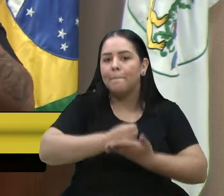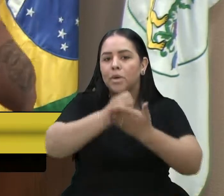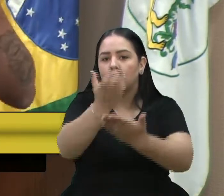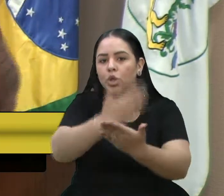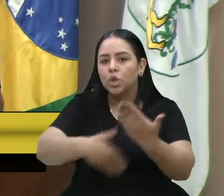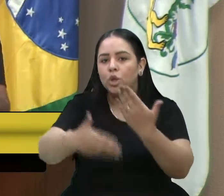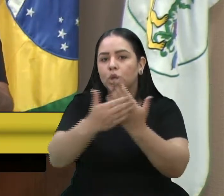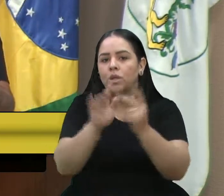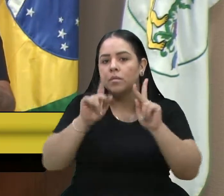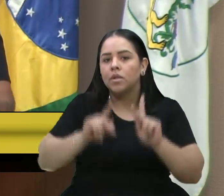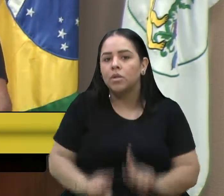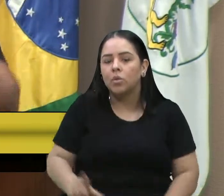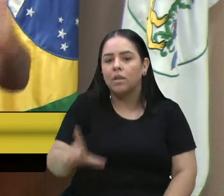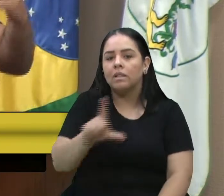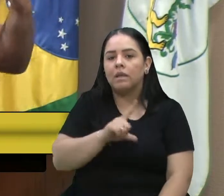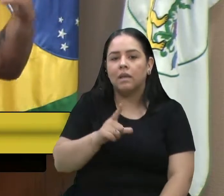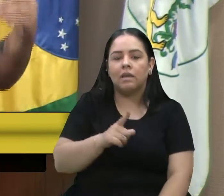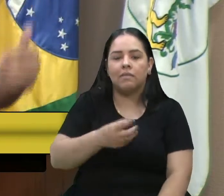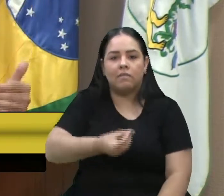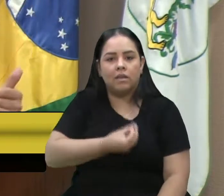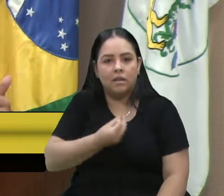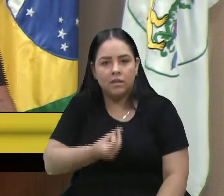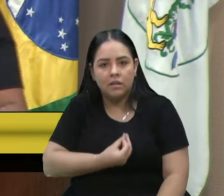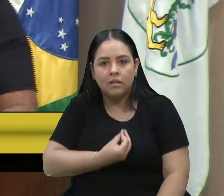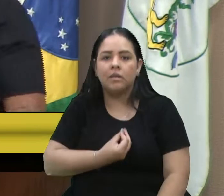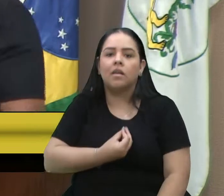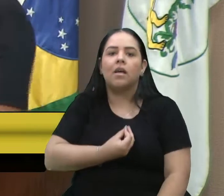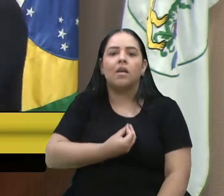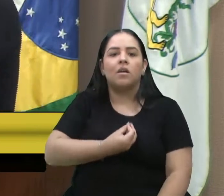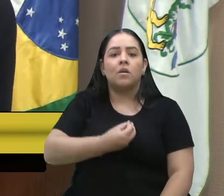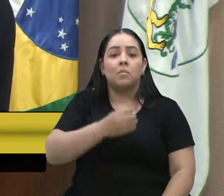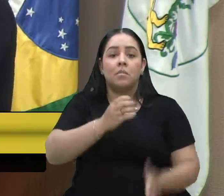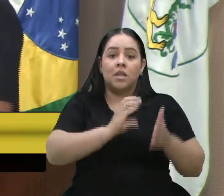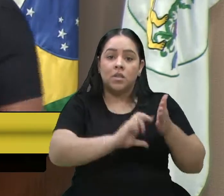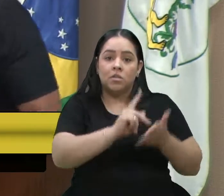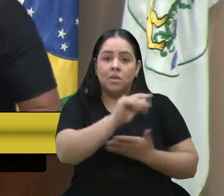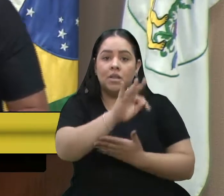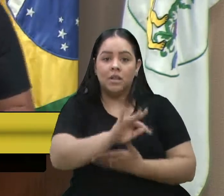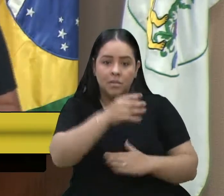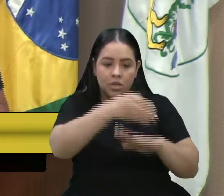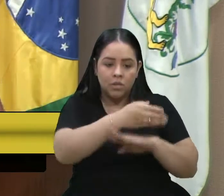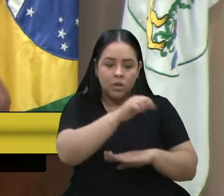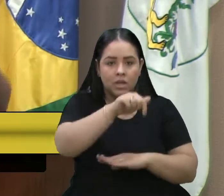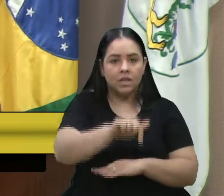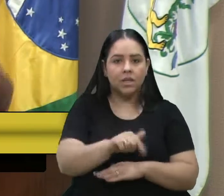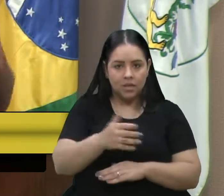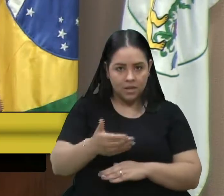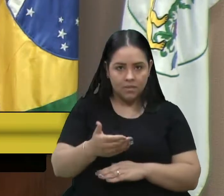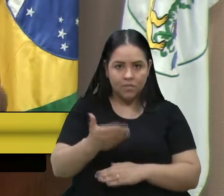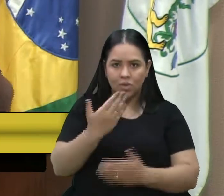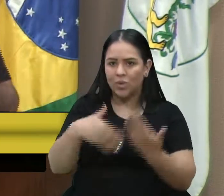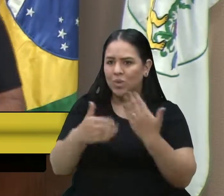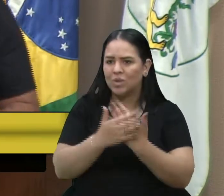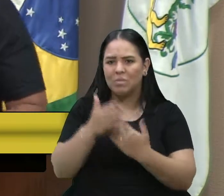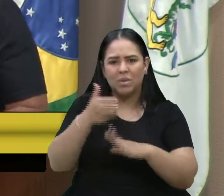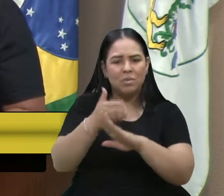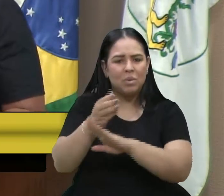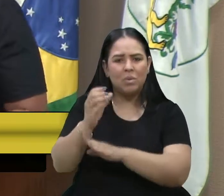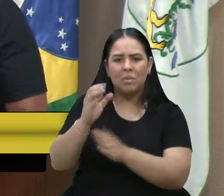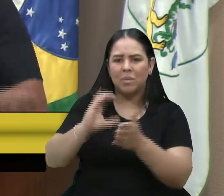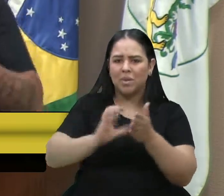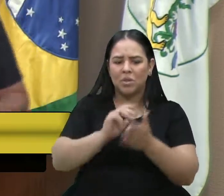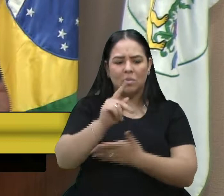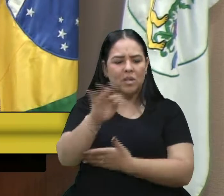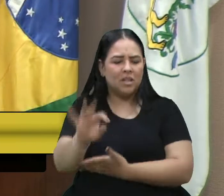pessoas tenham vida. O PT foi governo aqui. Os petistas que eu conheço, todos os petistas que eu conheço,